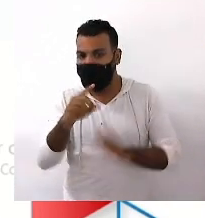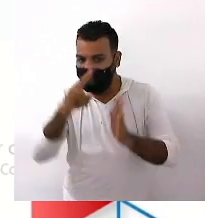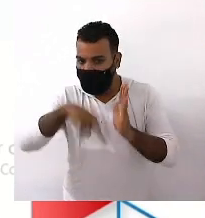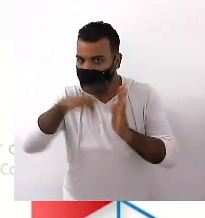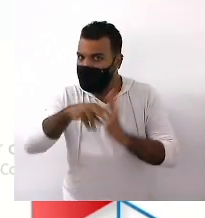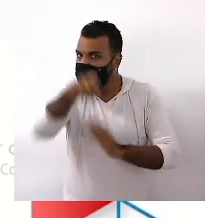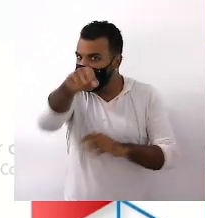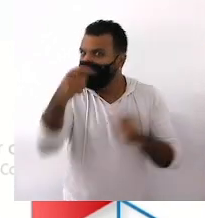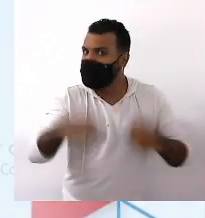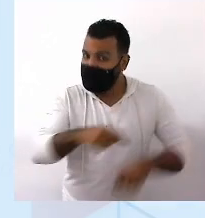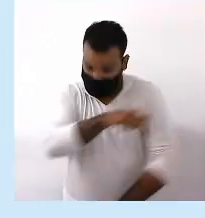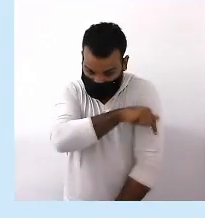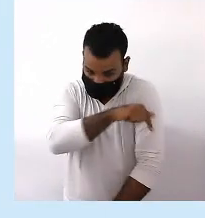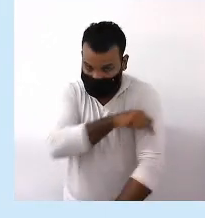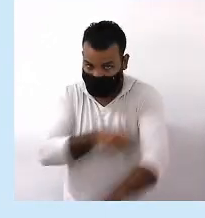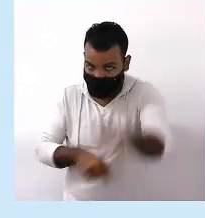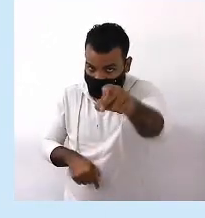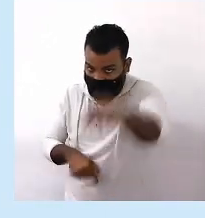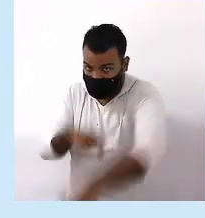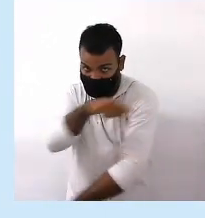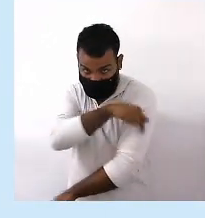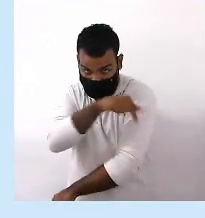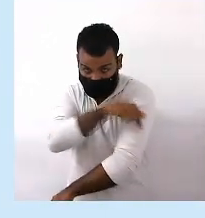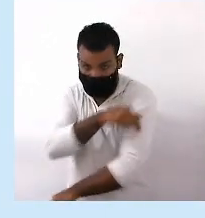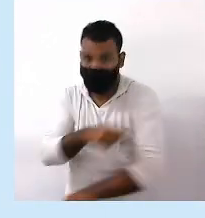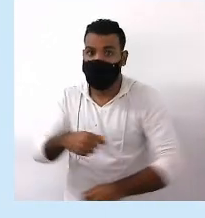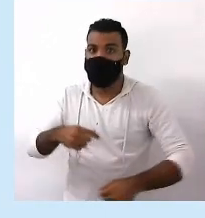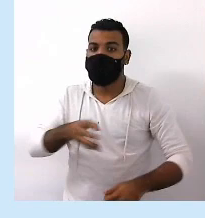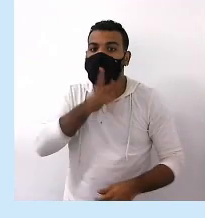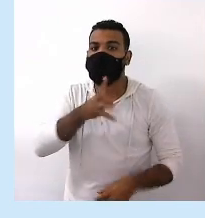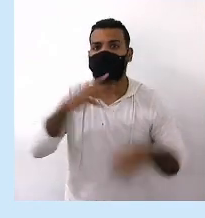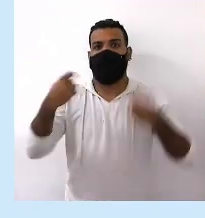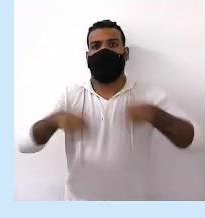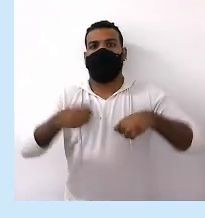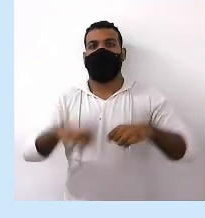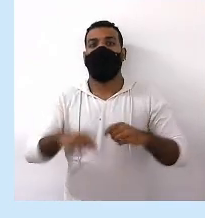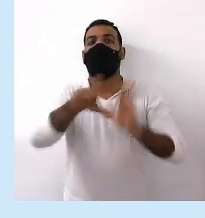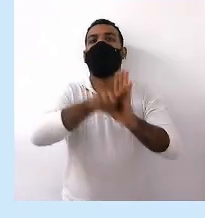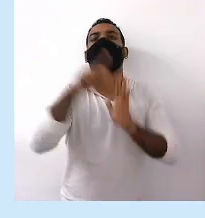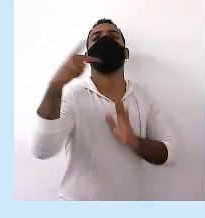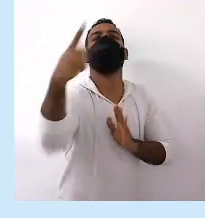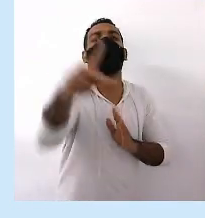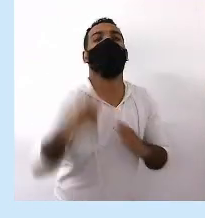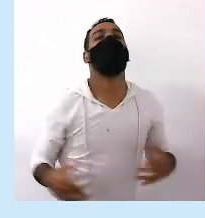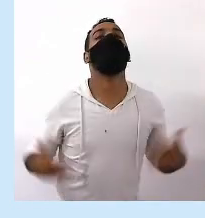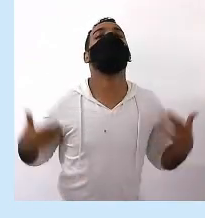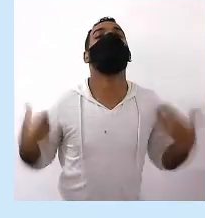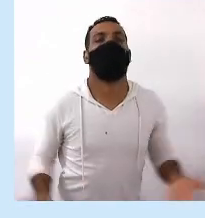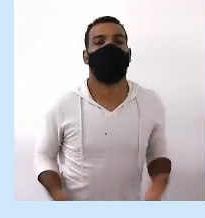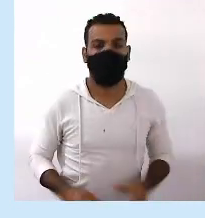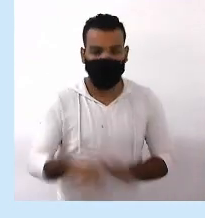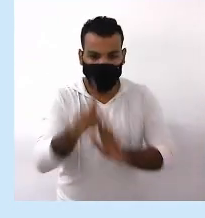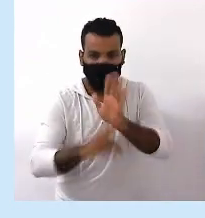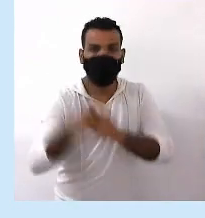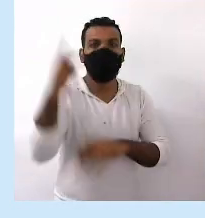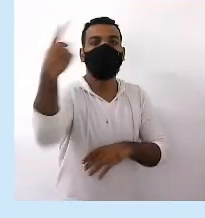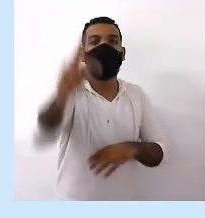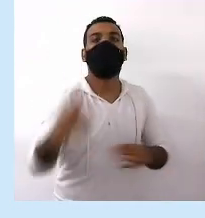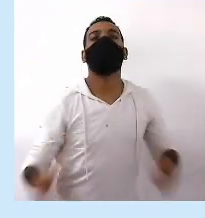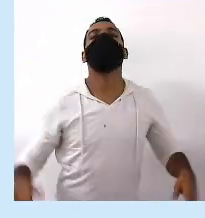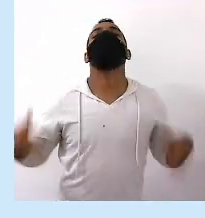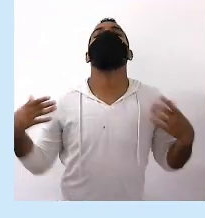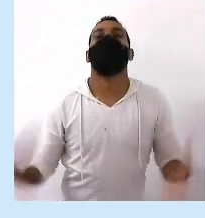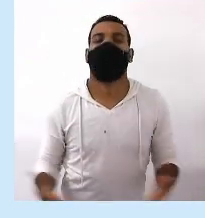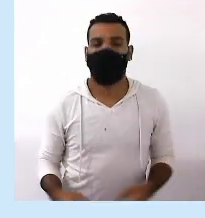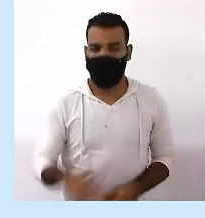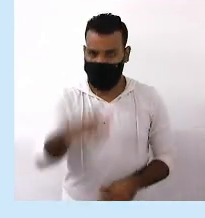orientar Você está no sétimo ano Você deve conhecer Quais são as leis Que você Quais são os direitos Que você tem Então lá na